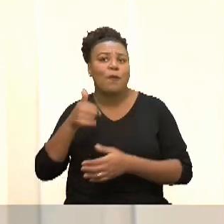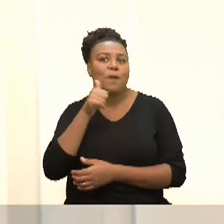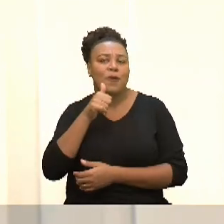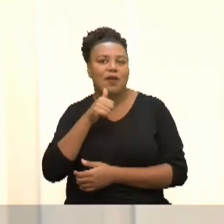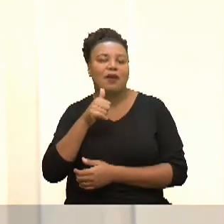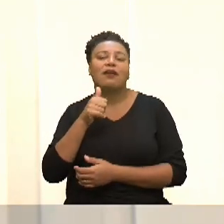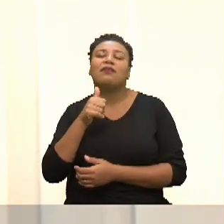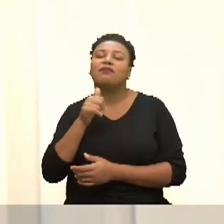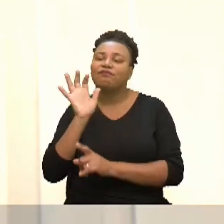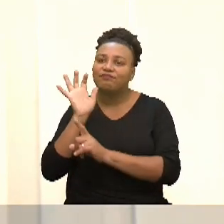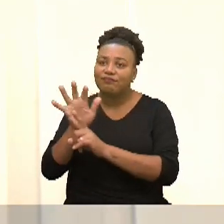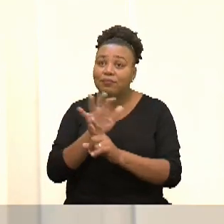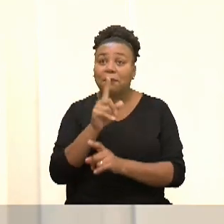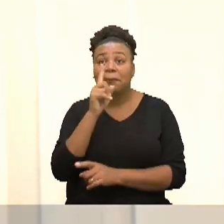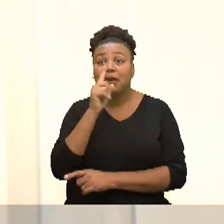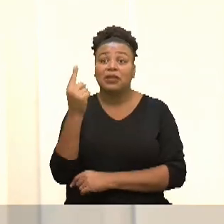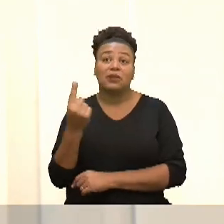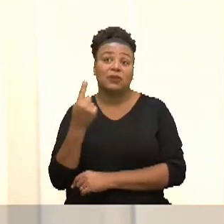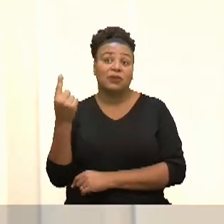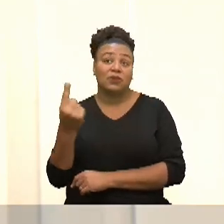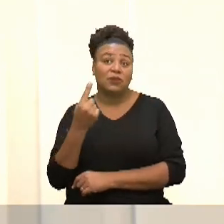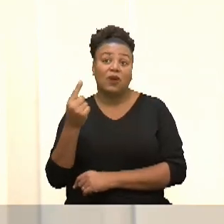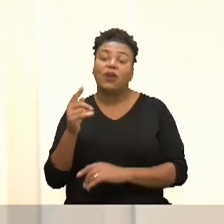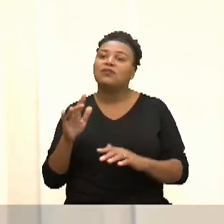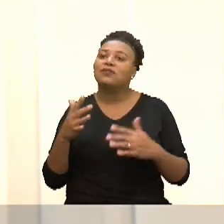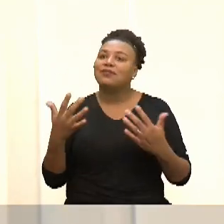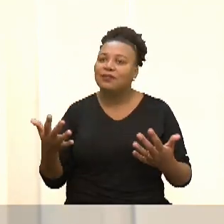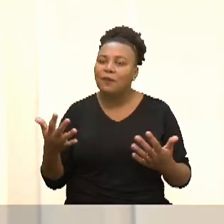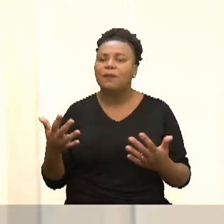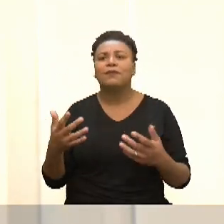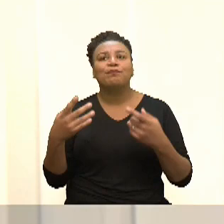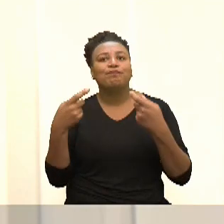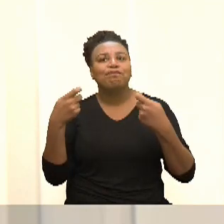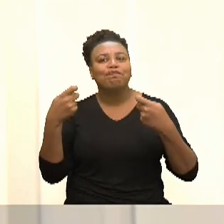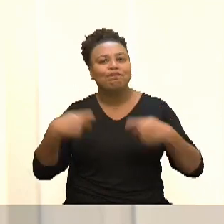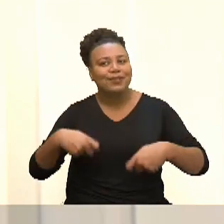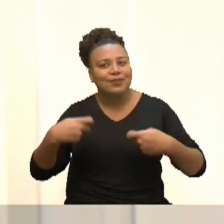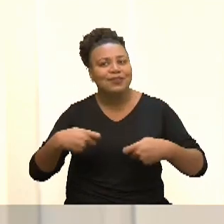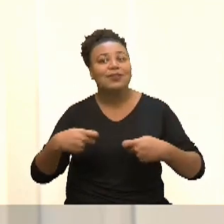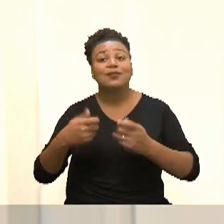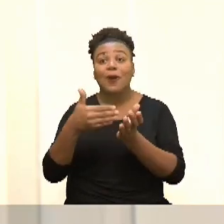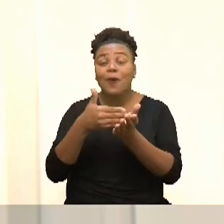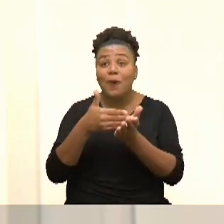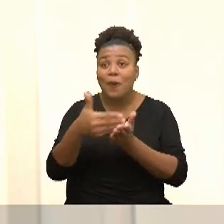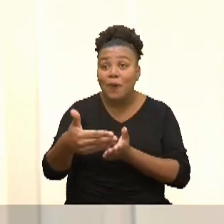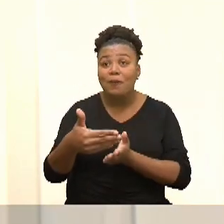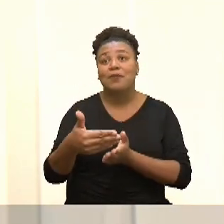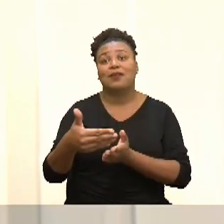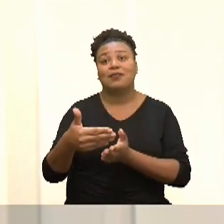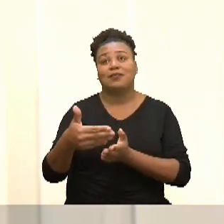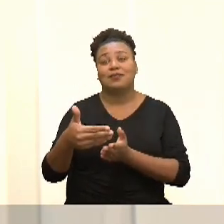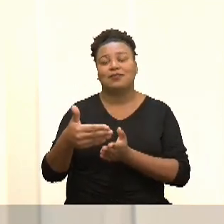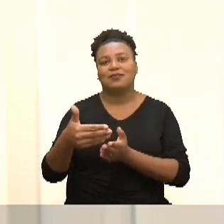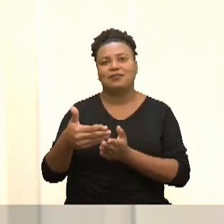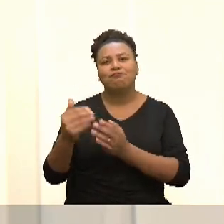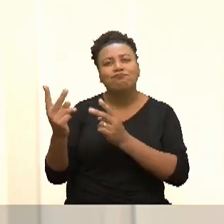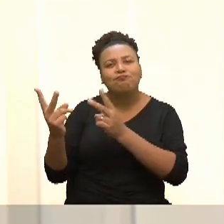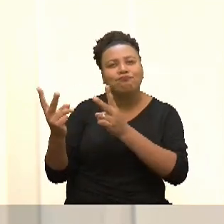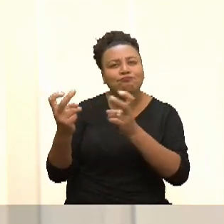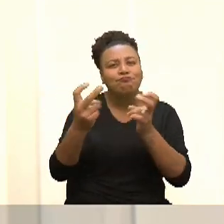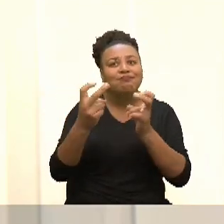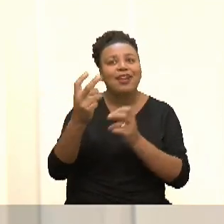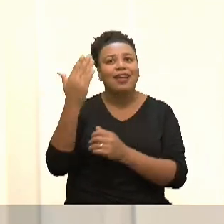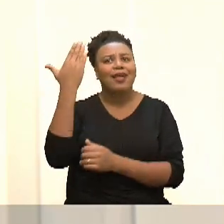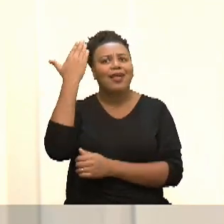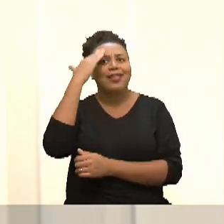atinge diretamente as mães solos então a gente precisa começar a perceber e